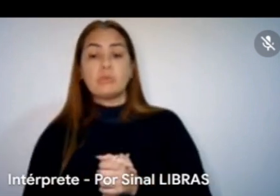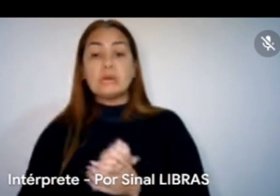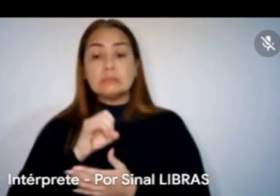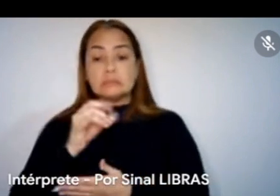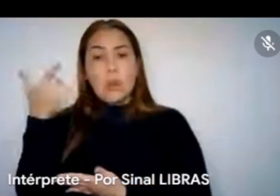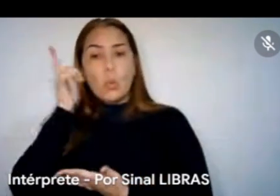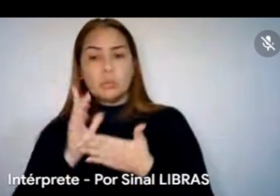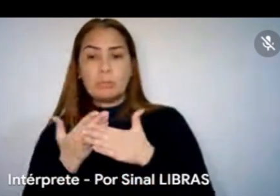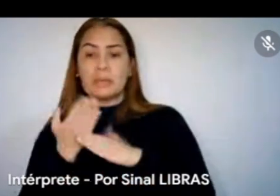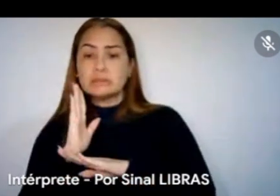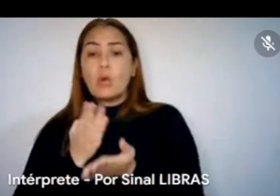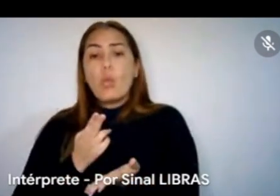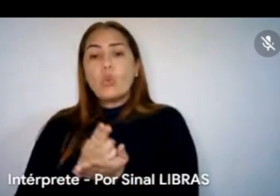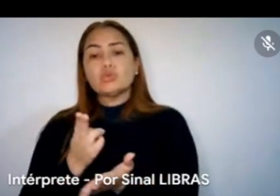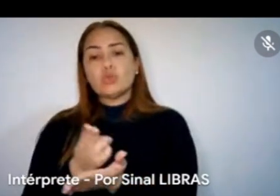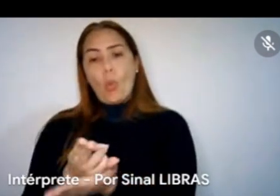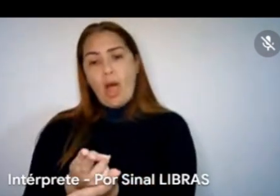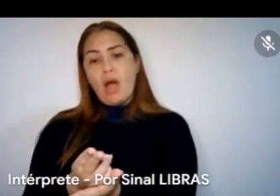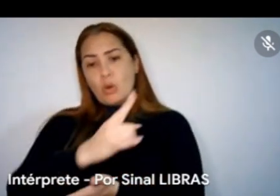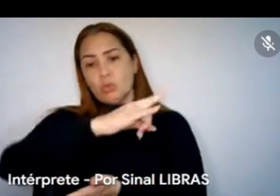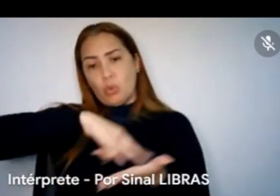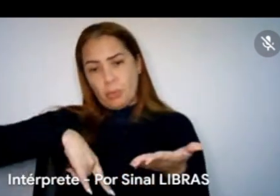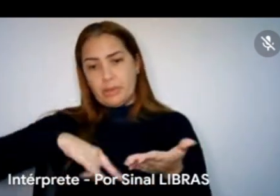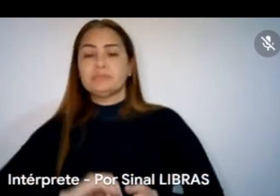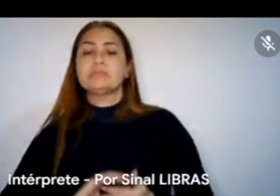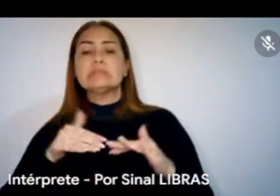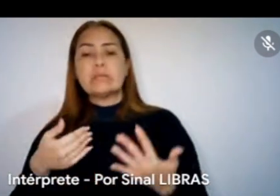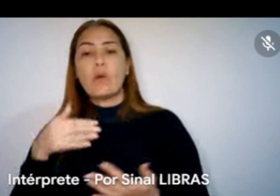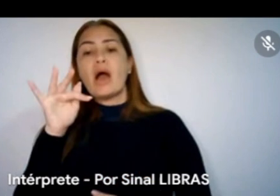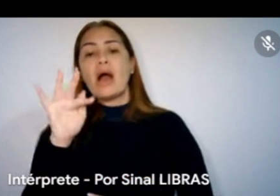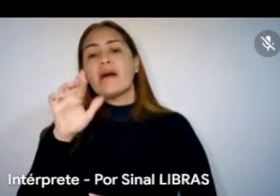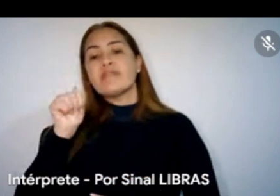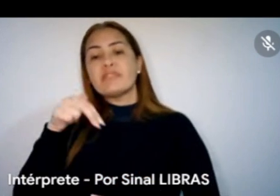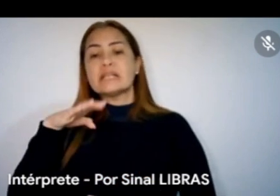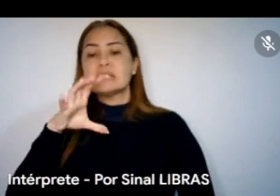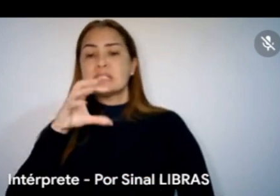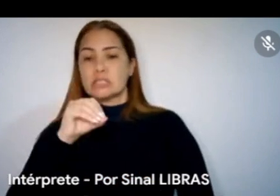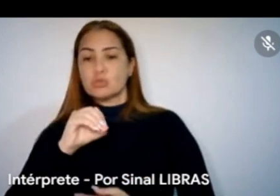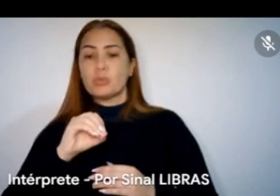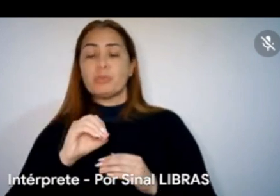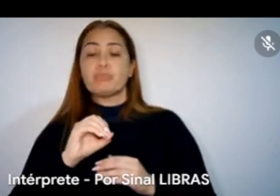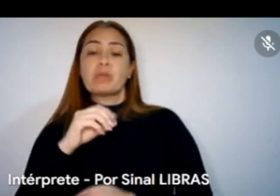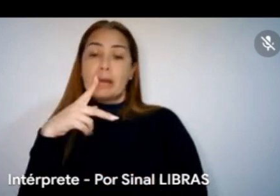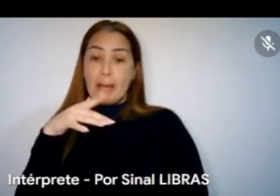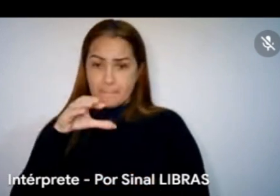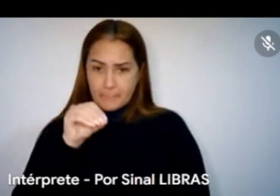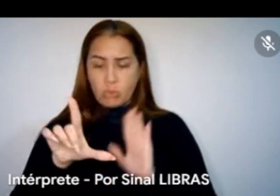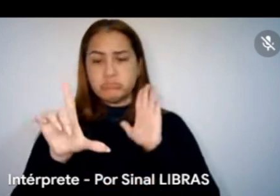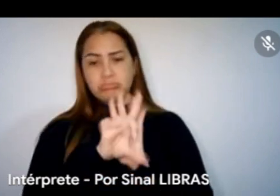documental. Beethoven, né, Francisco Beethoven, na Paulo Gustavo, a gente tinha, e é importante